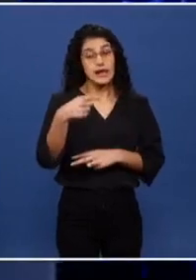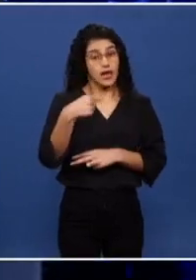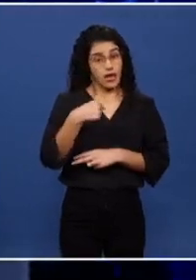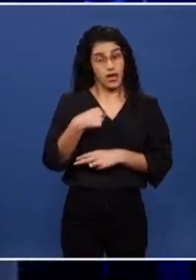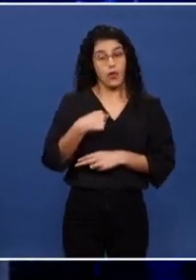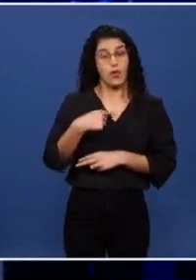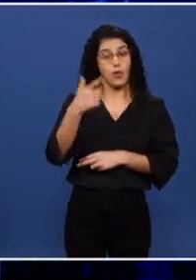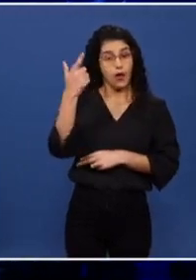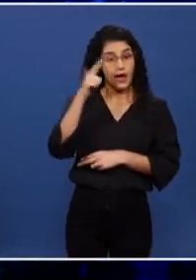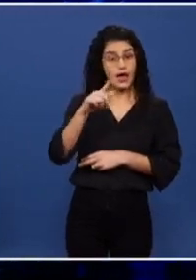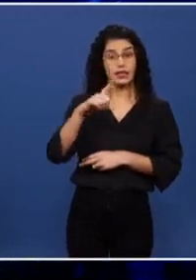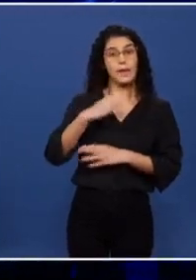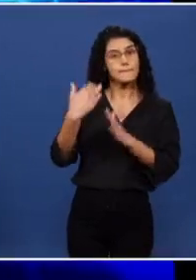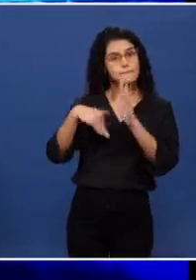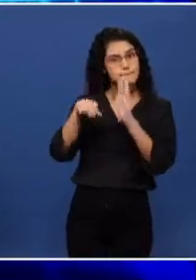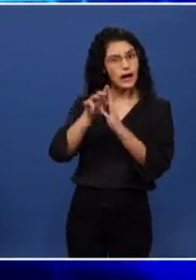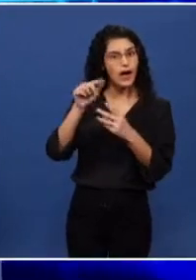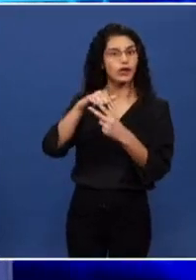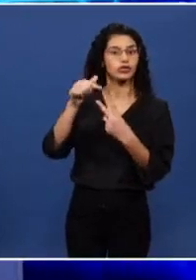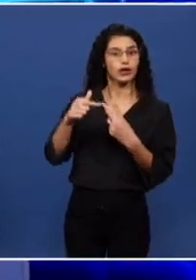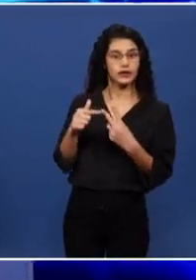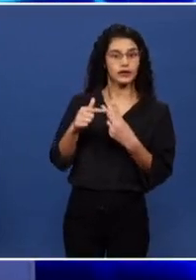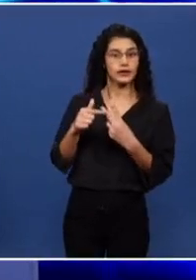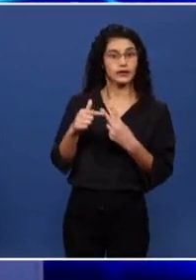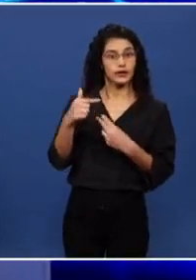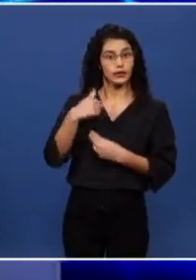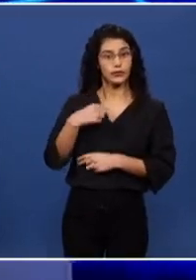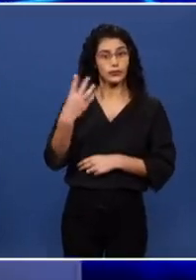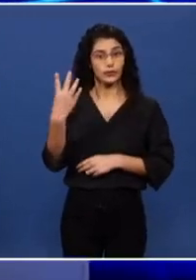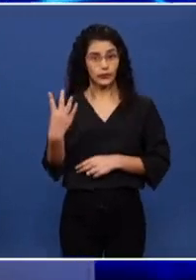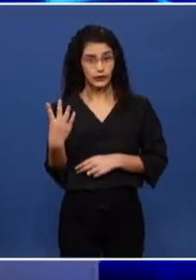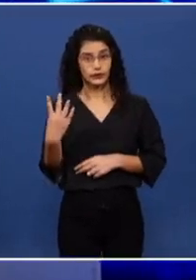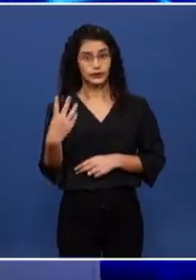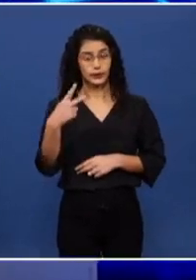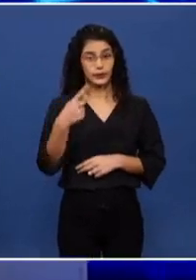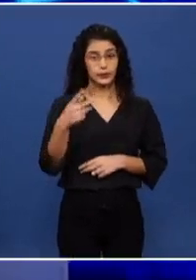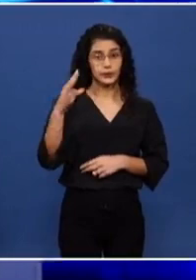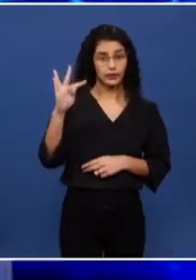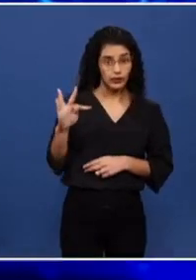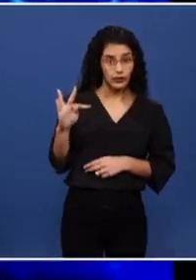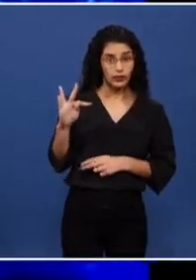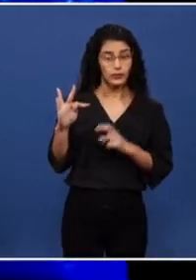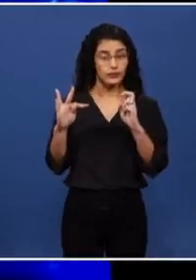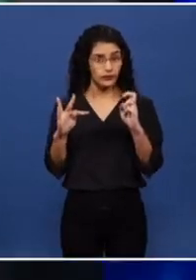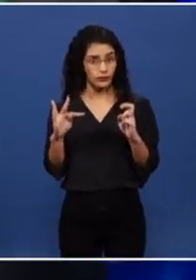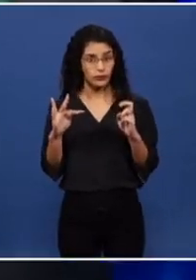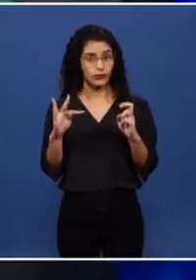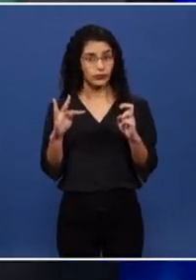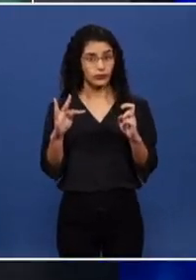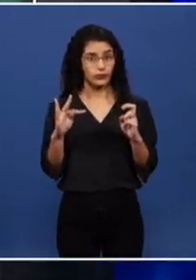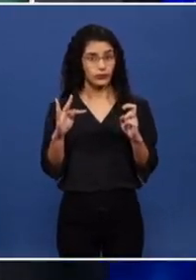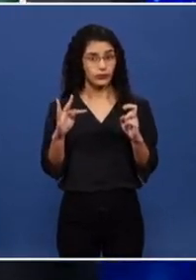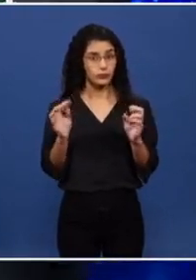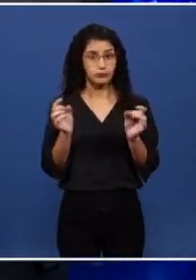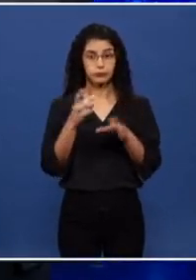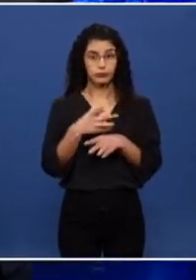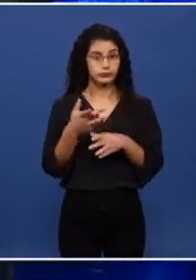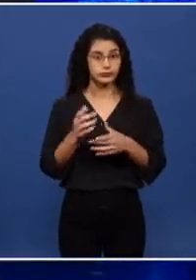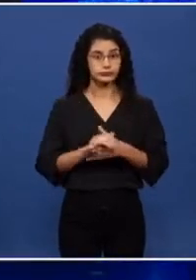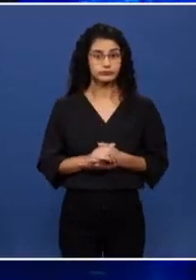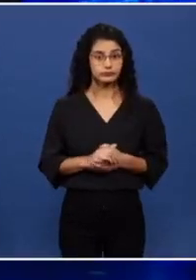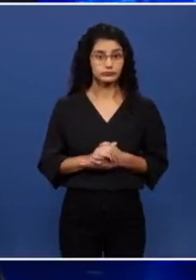reeleito, eu tenho mais dois. Eu ficaria com quatro e o PT com cinco. Está feito o equilíbrio.